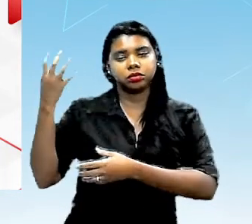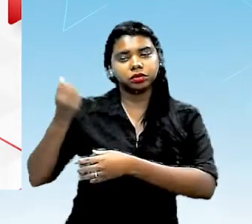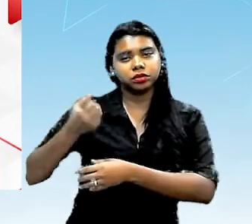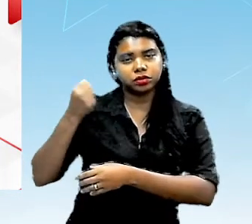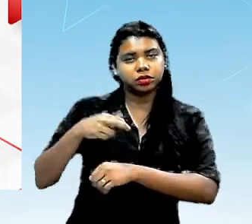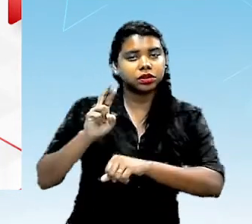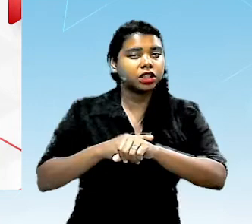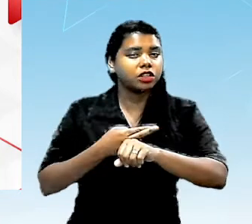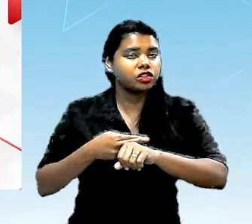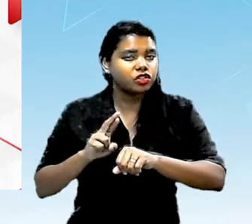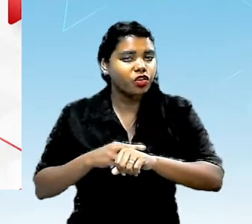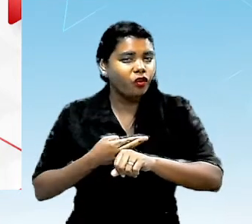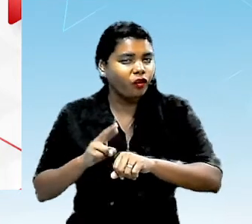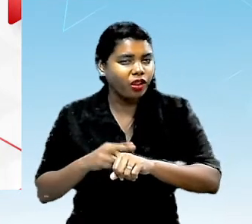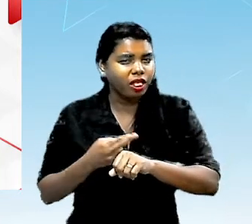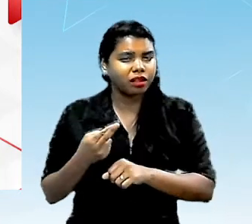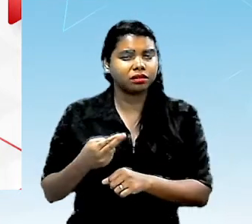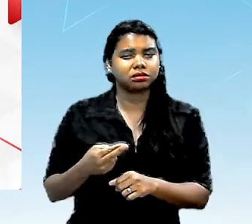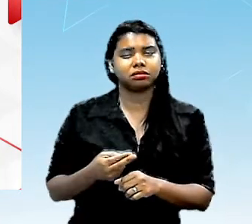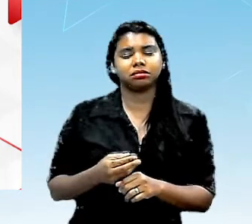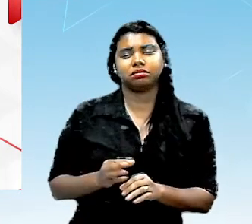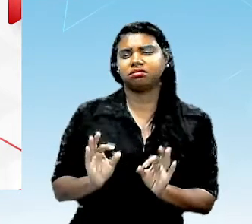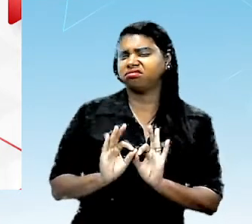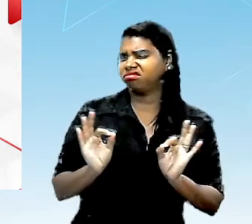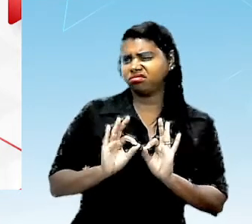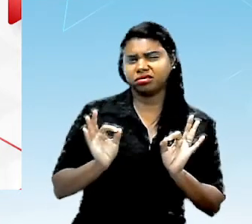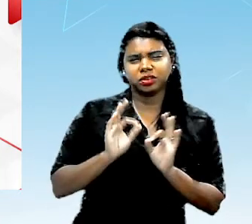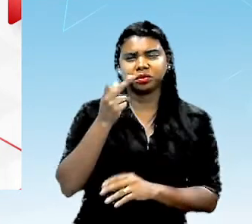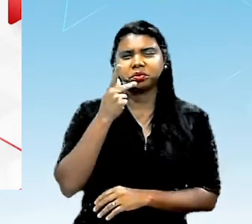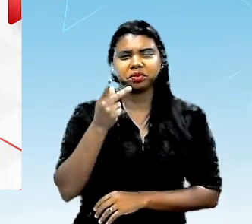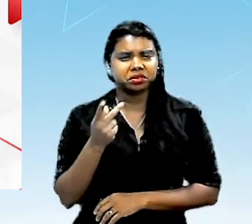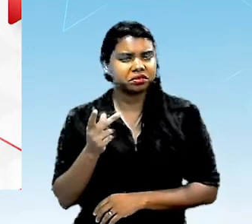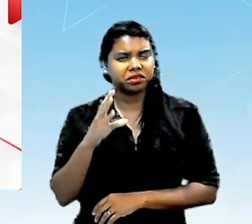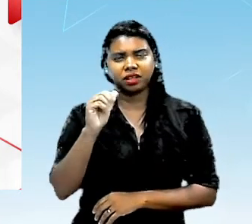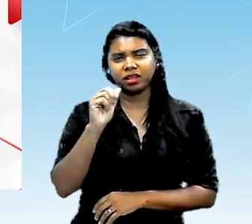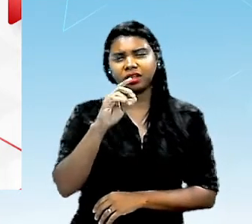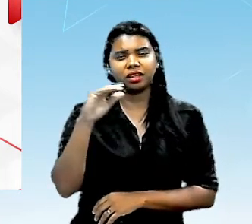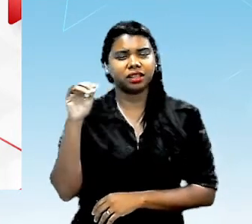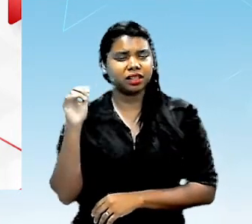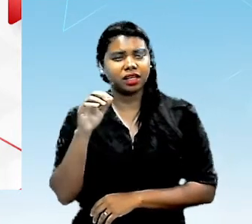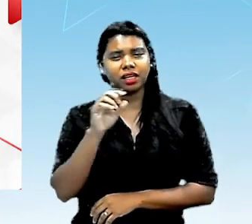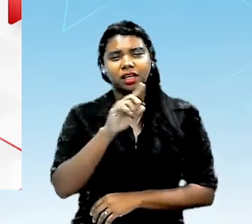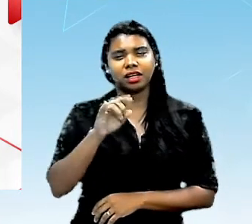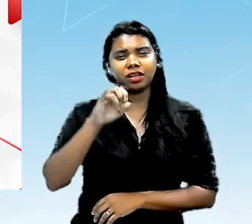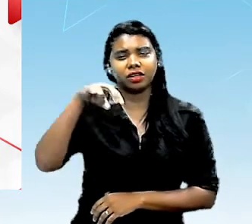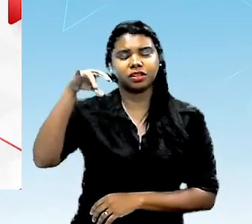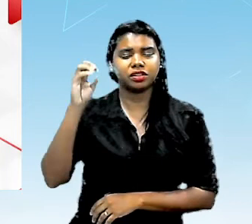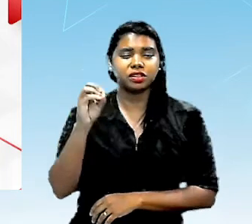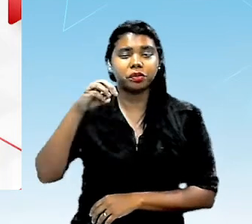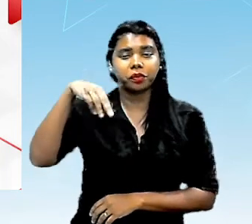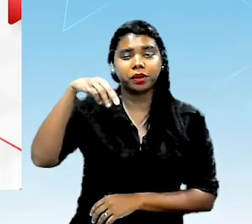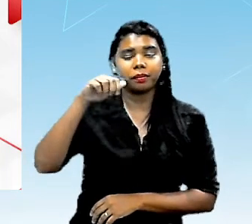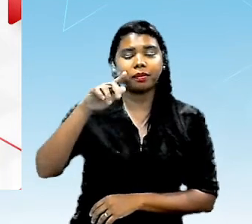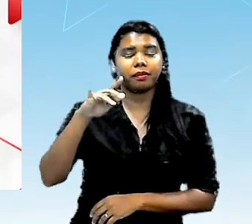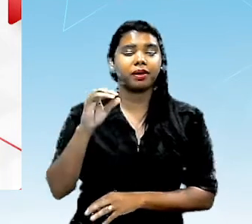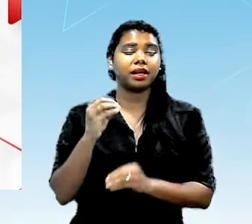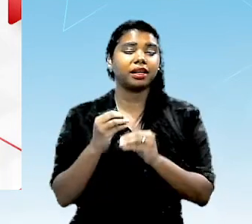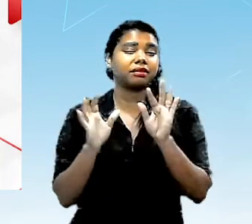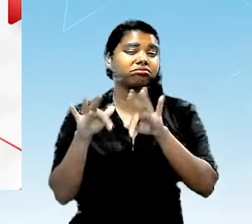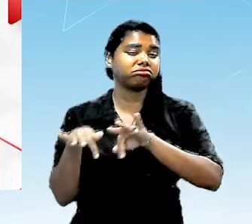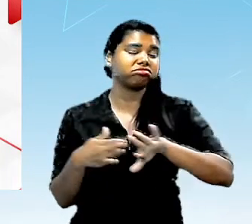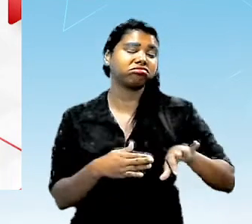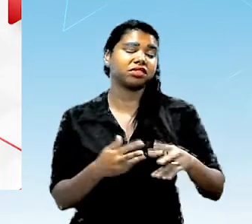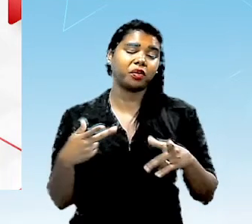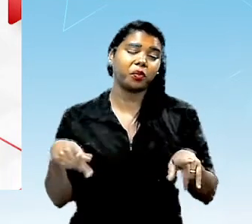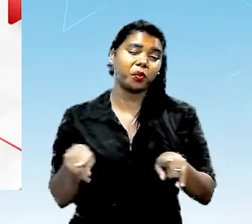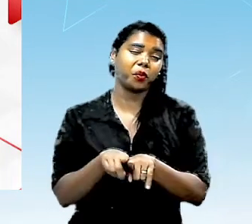gente compra um leite é comum informar aqui a quantidade de cálcio de zinco, de magnésio enfim, outros sais